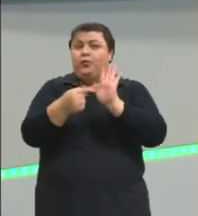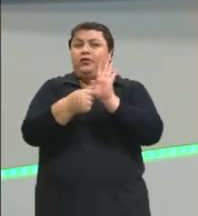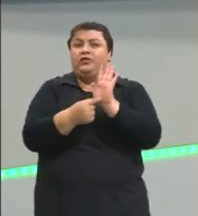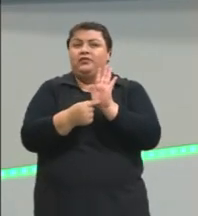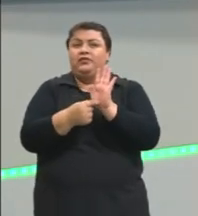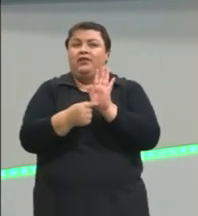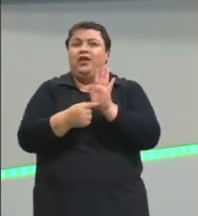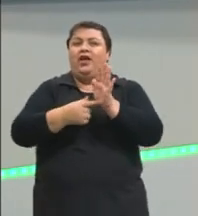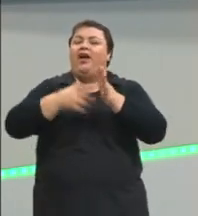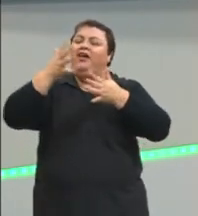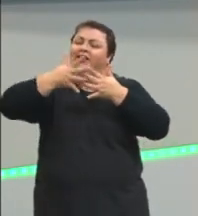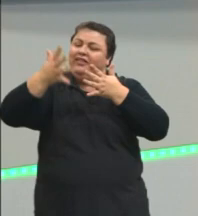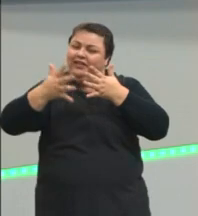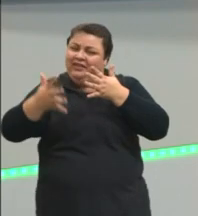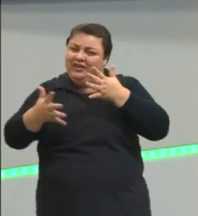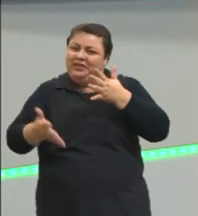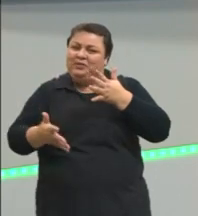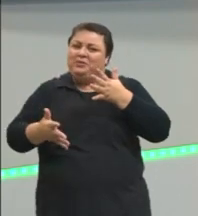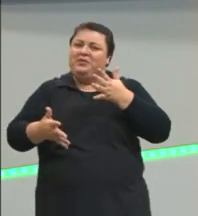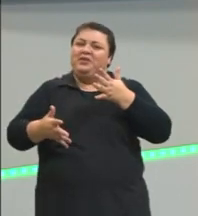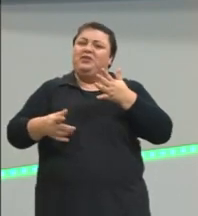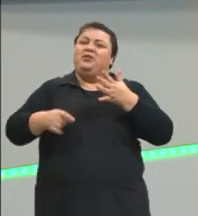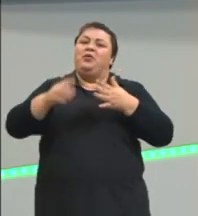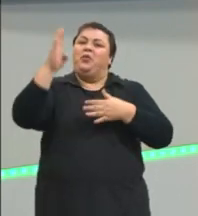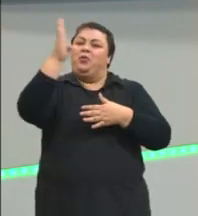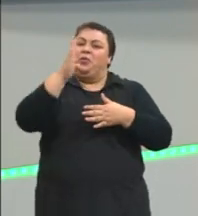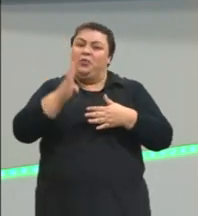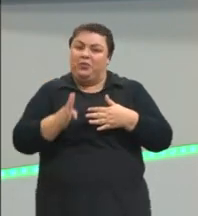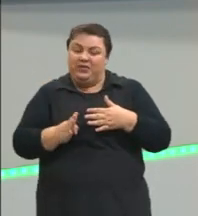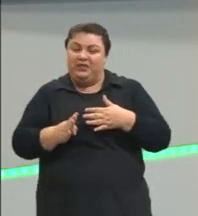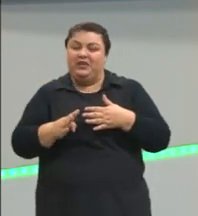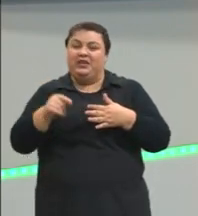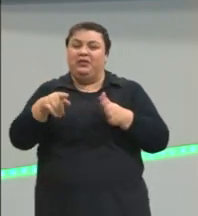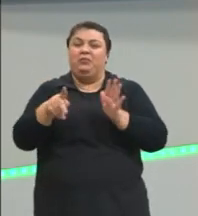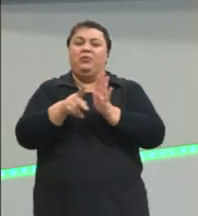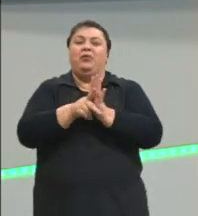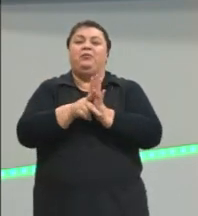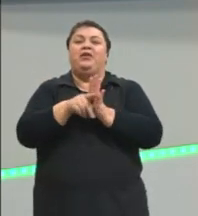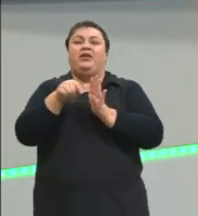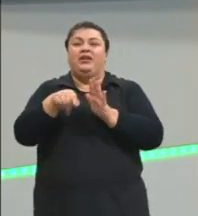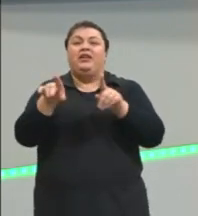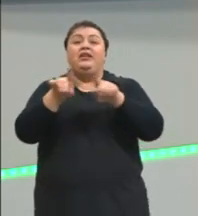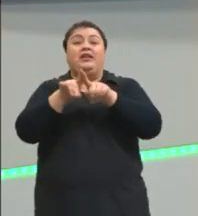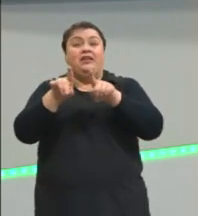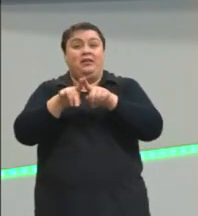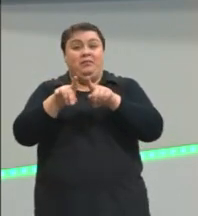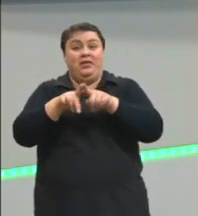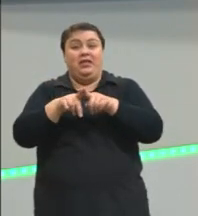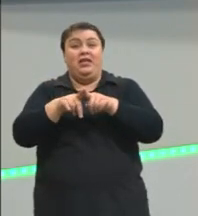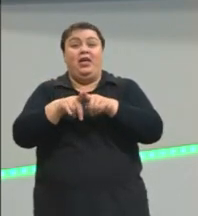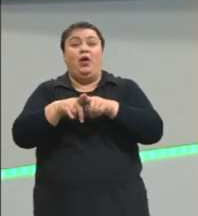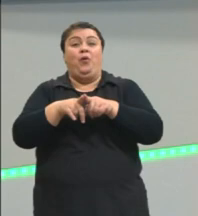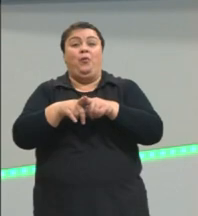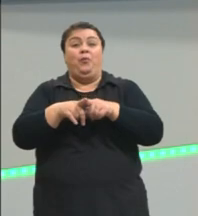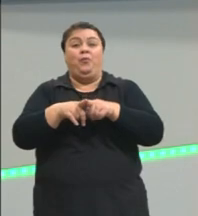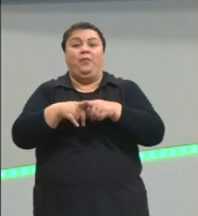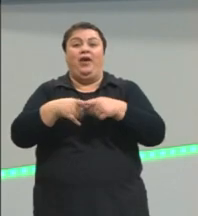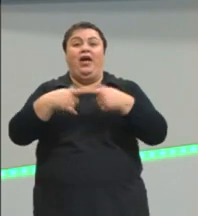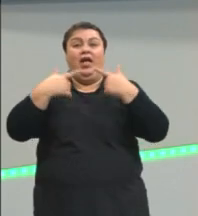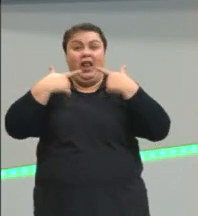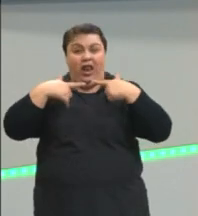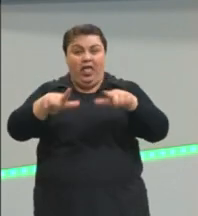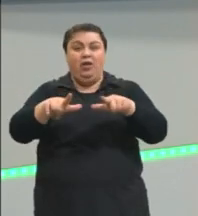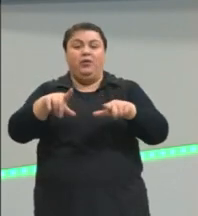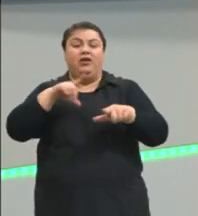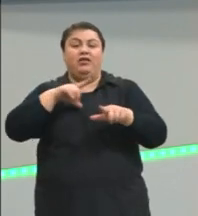libras como a língua brasileira de sinais que também é uma língua. Que se comunica